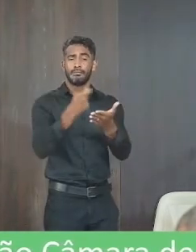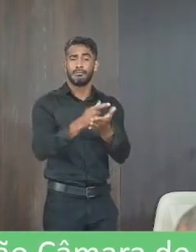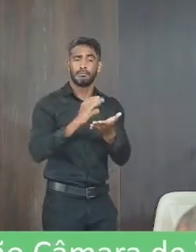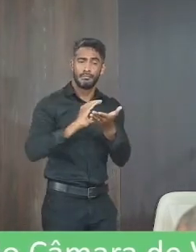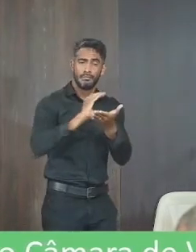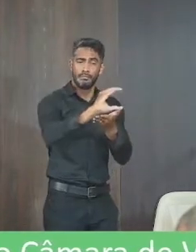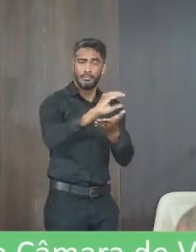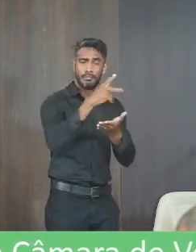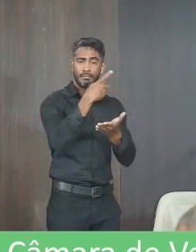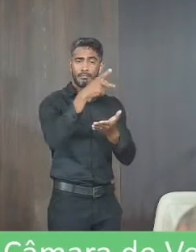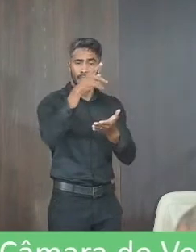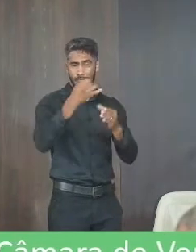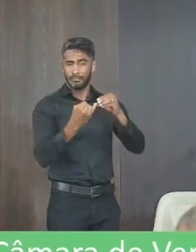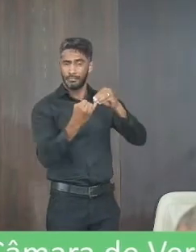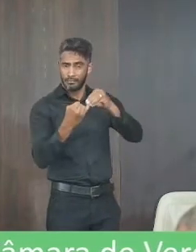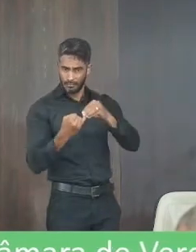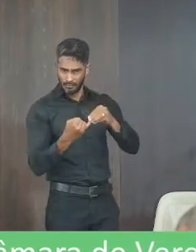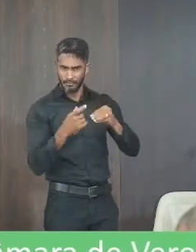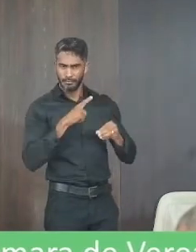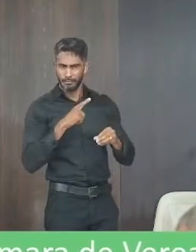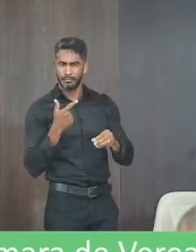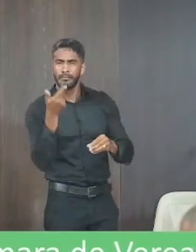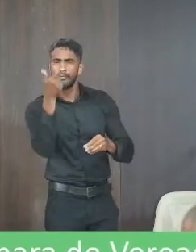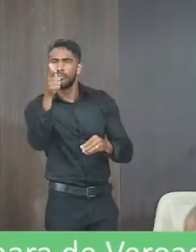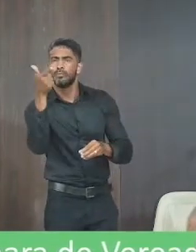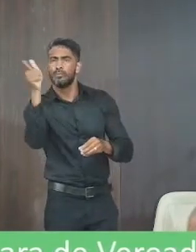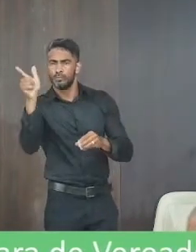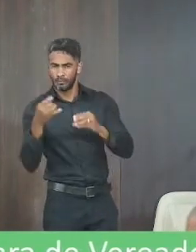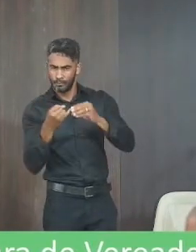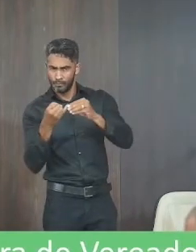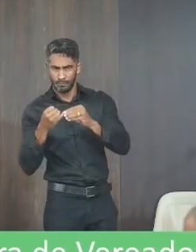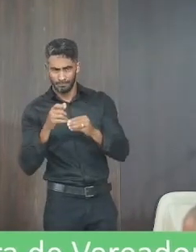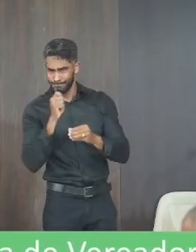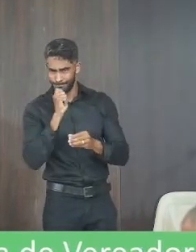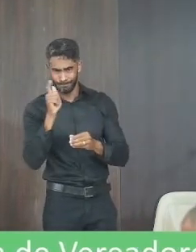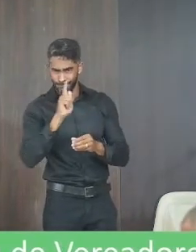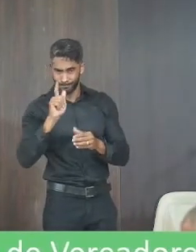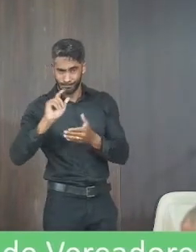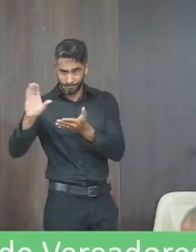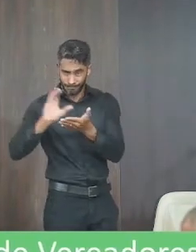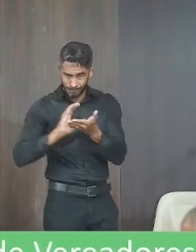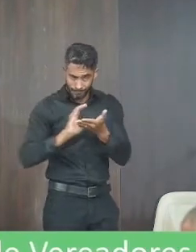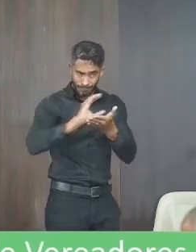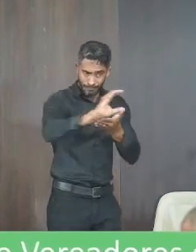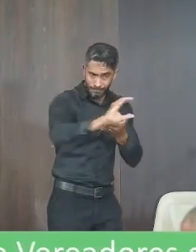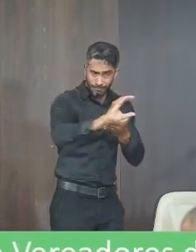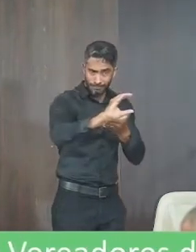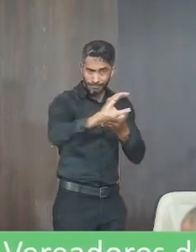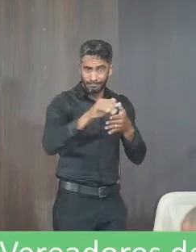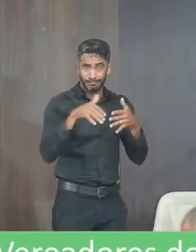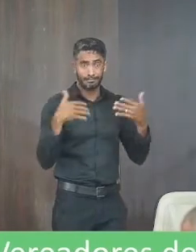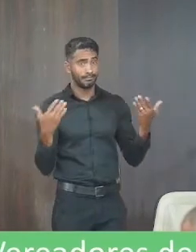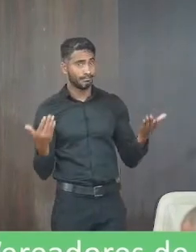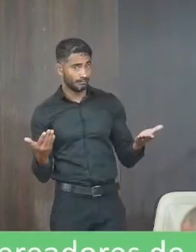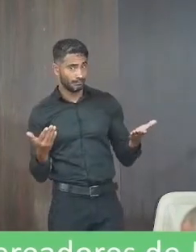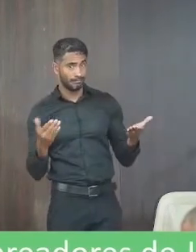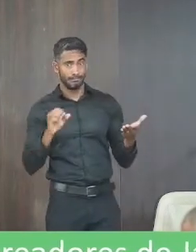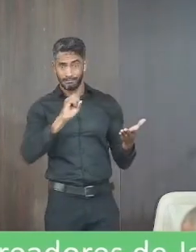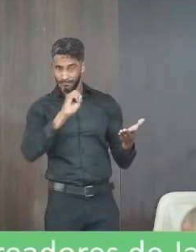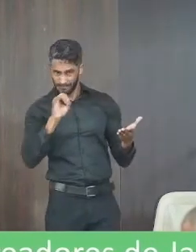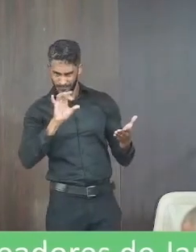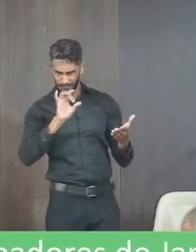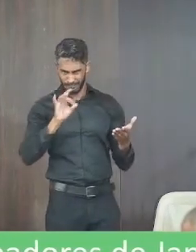e será que tem mais outras entidades que ainda não receberam essas essas emendas será que